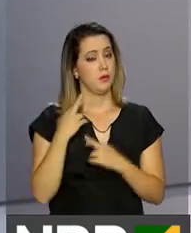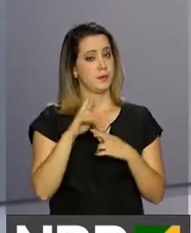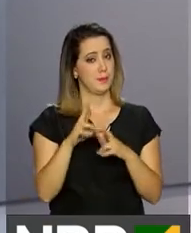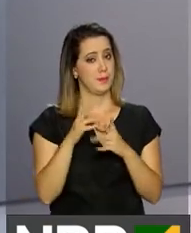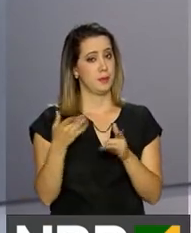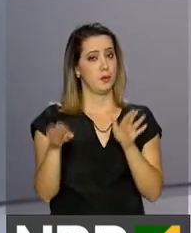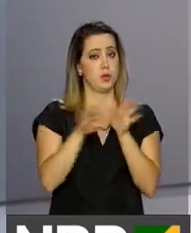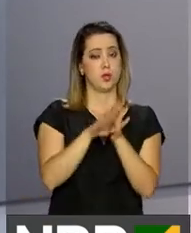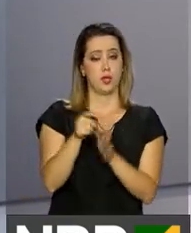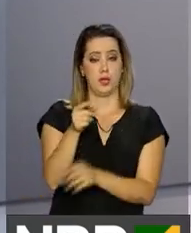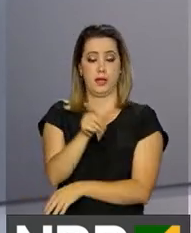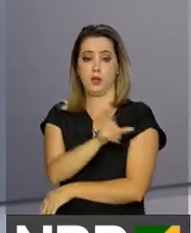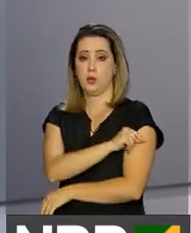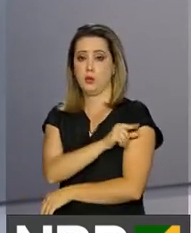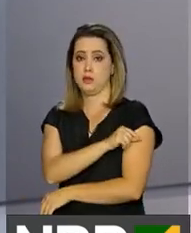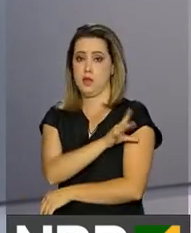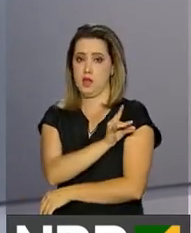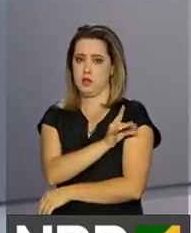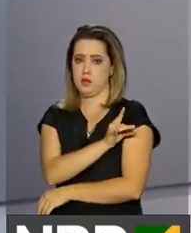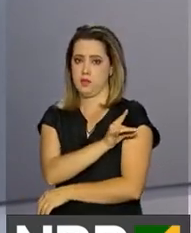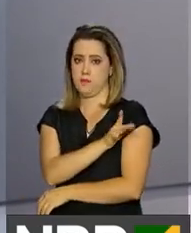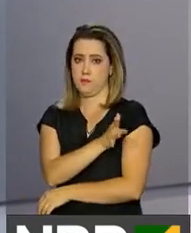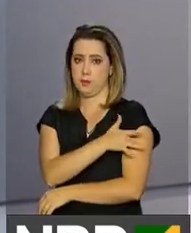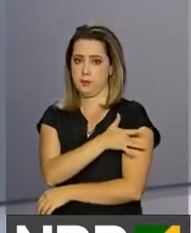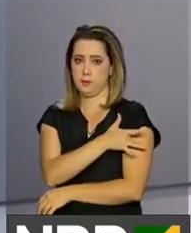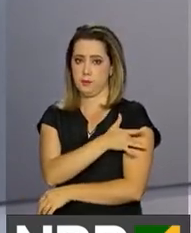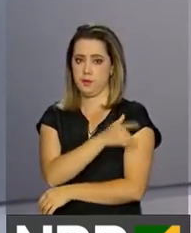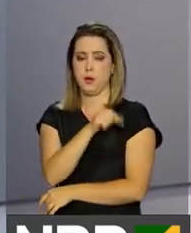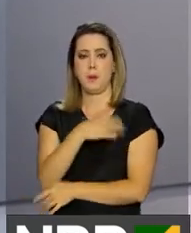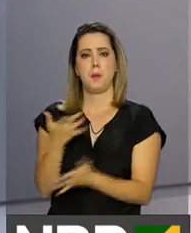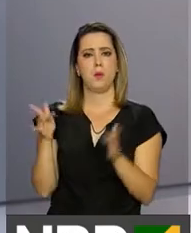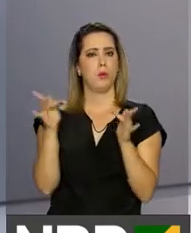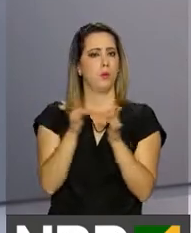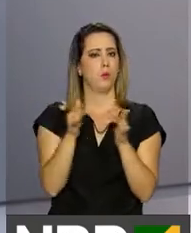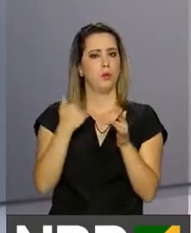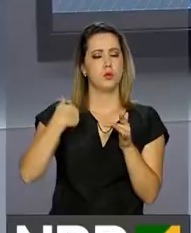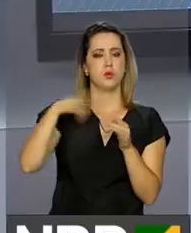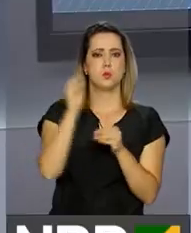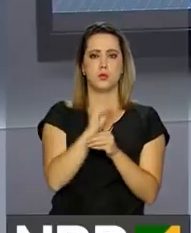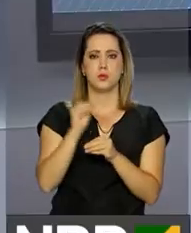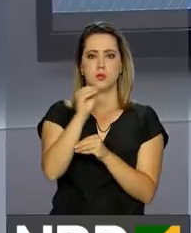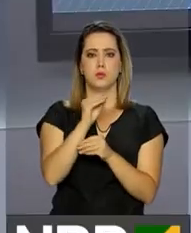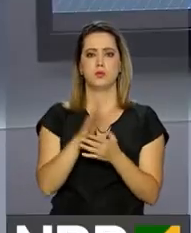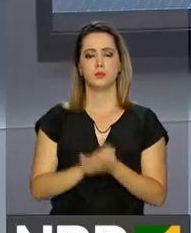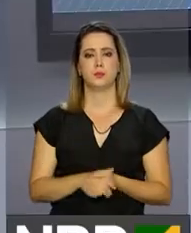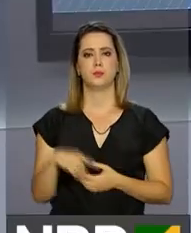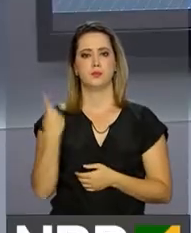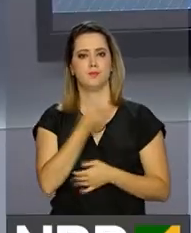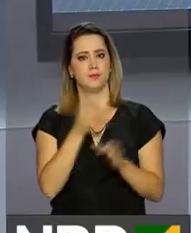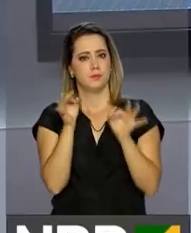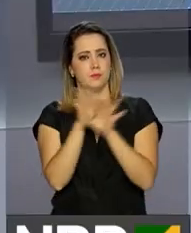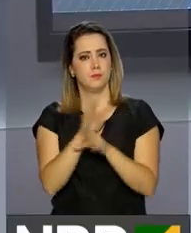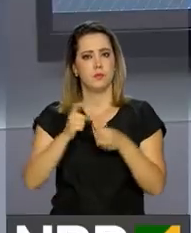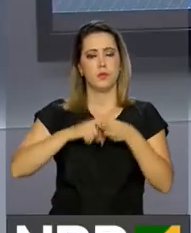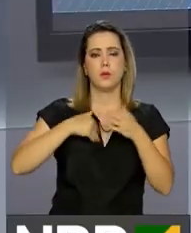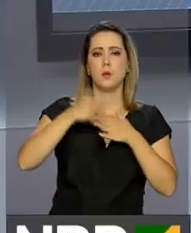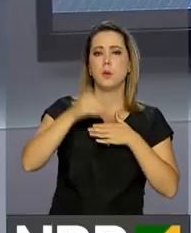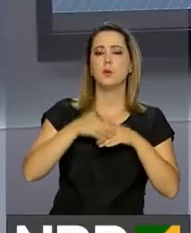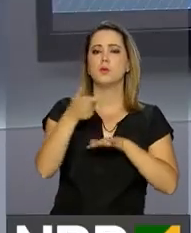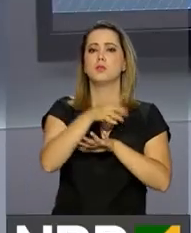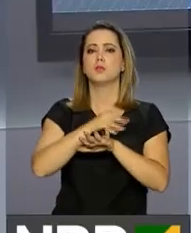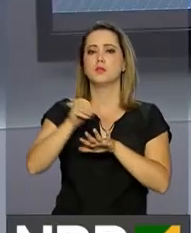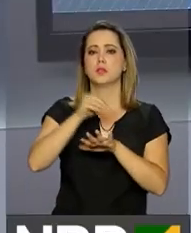a chegada desse adesivo, aumente a adesão dos pacientes ao tratamento. Nós ficamos por aqui e voltamos a qualquer